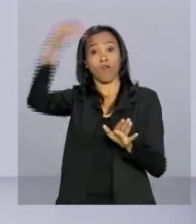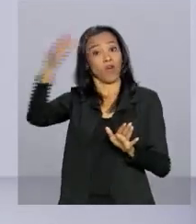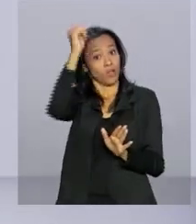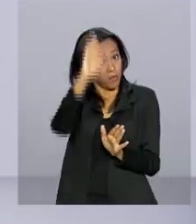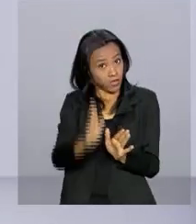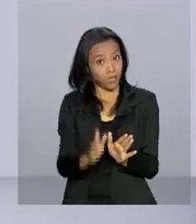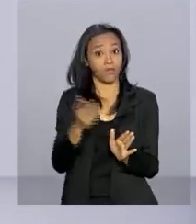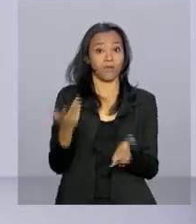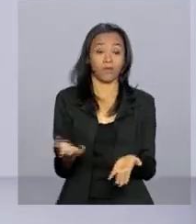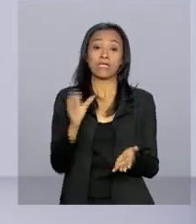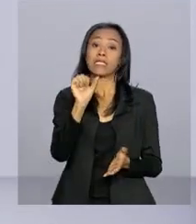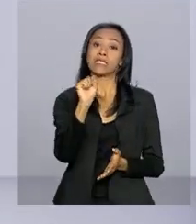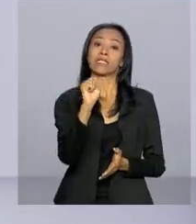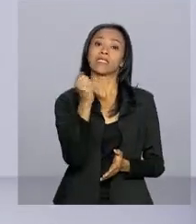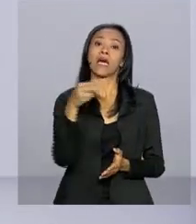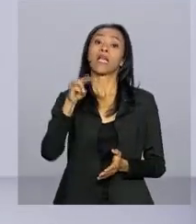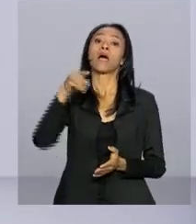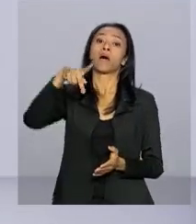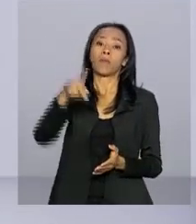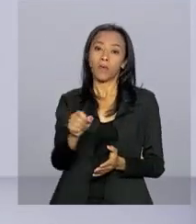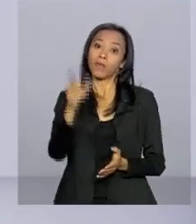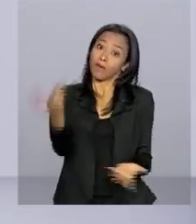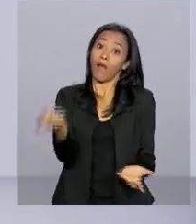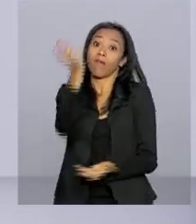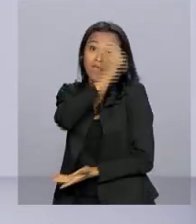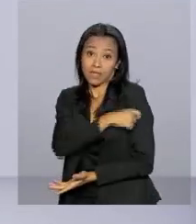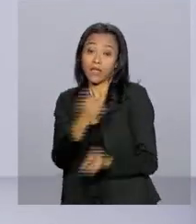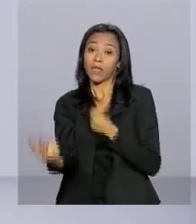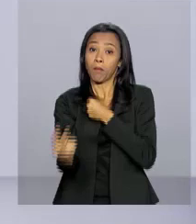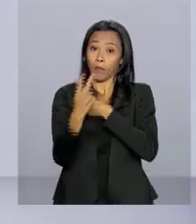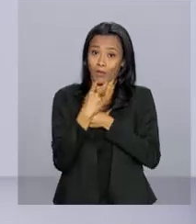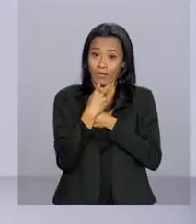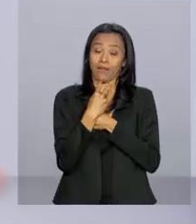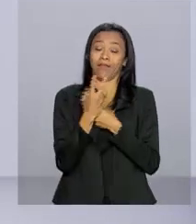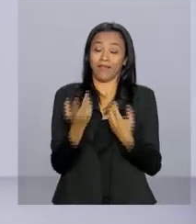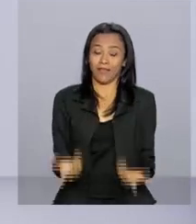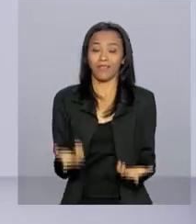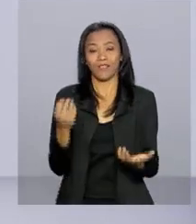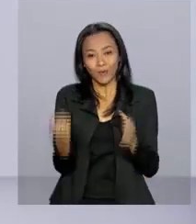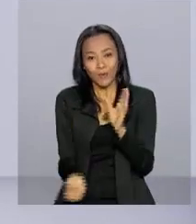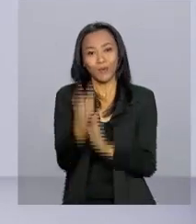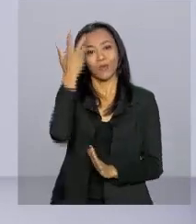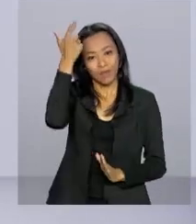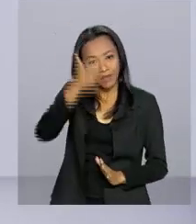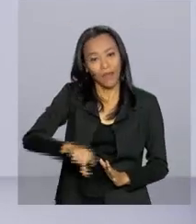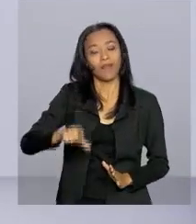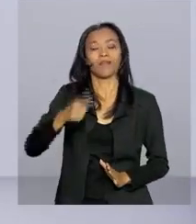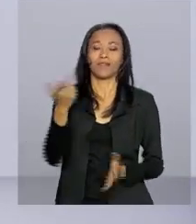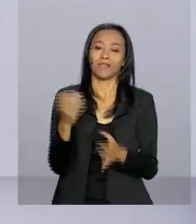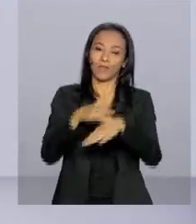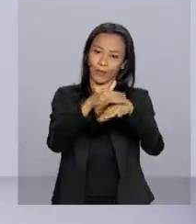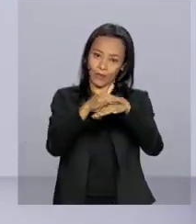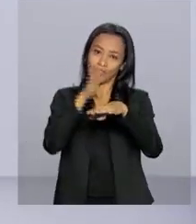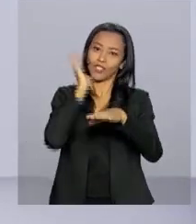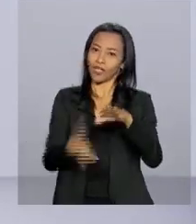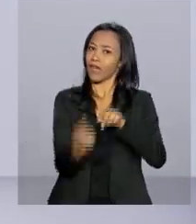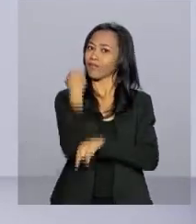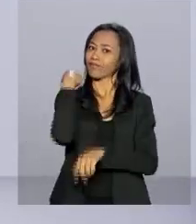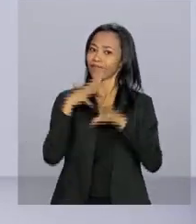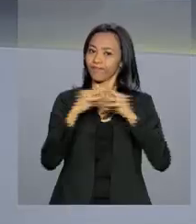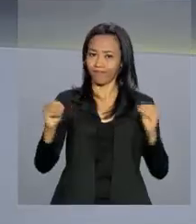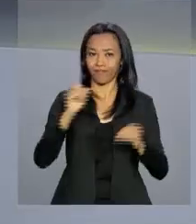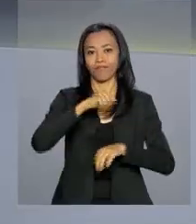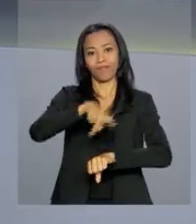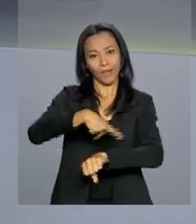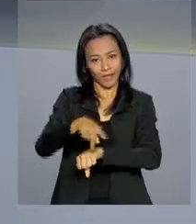De acordo com o Ministério da Saúde, a vacina é a forma mais eficaz de inibir o reaparecimento dessas doenças já eliminadas no país.